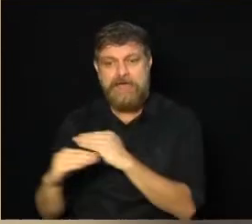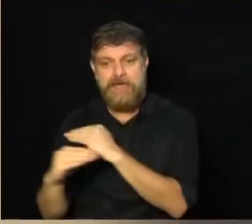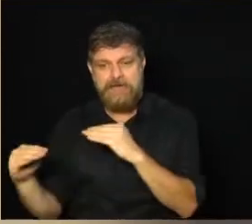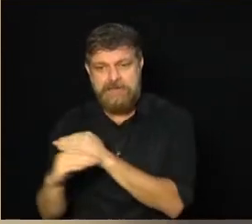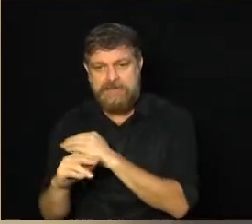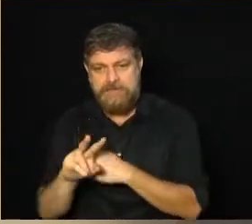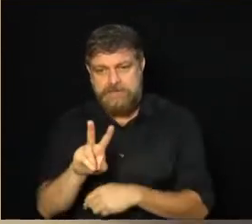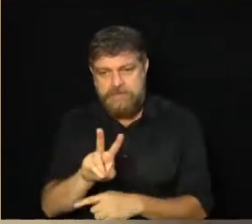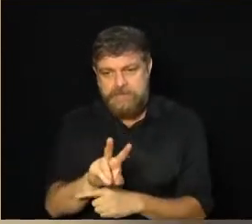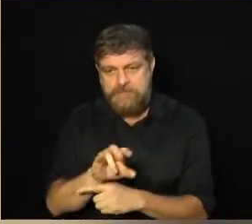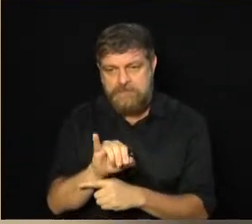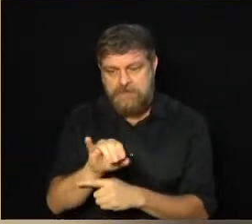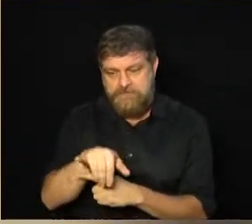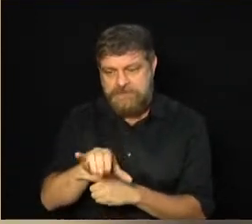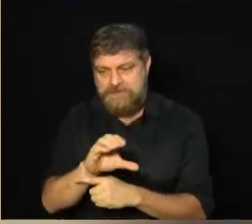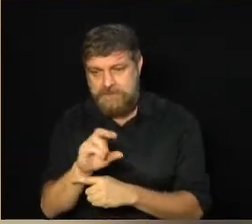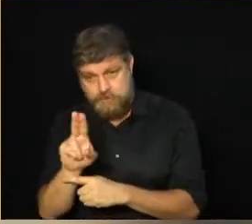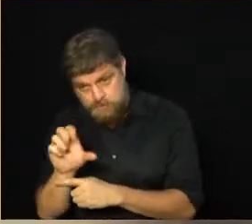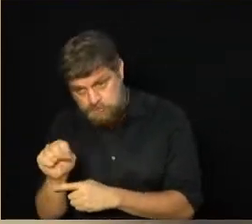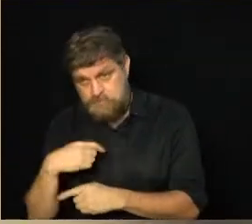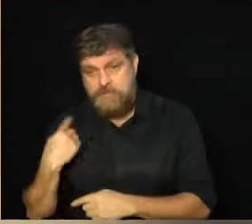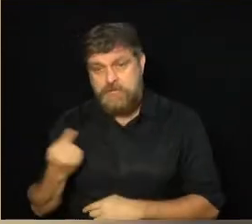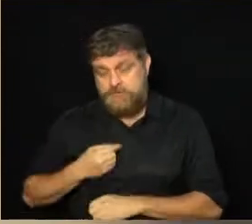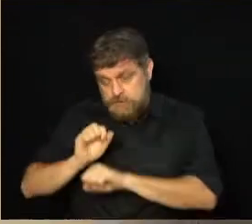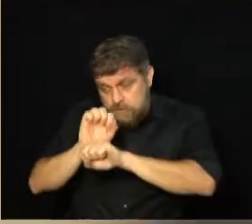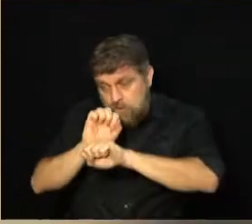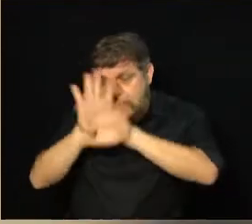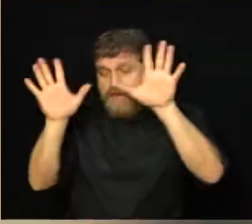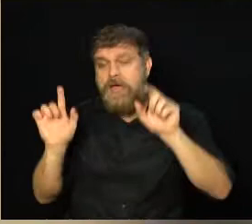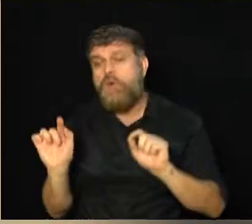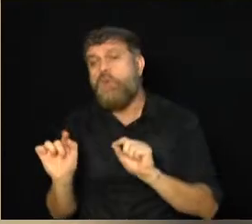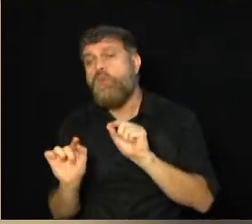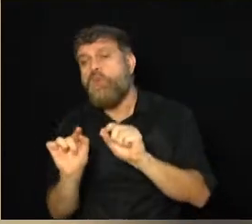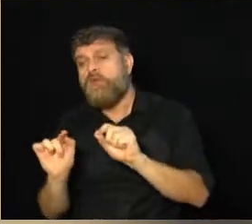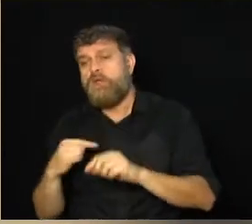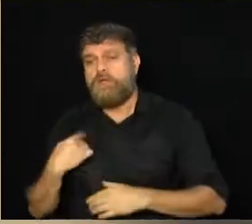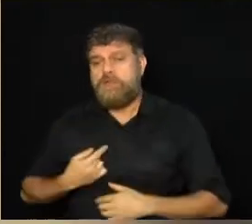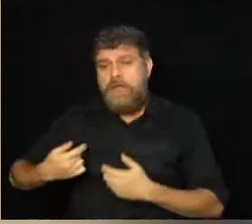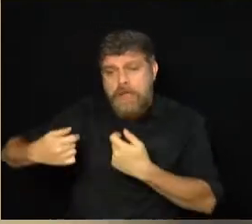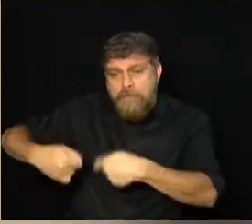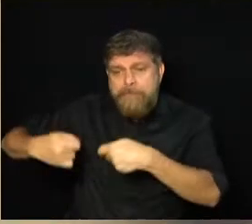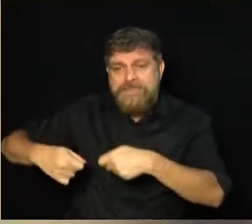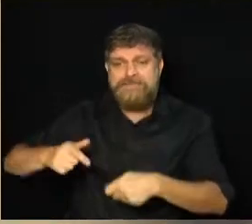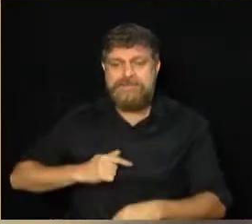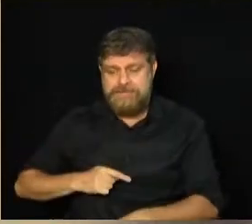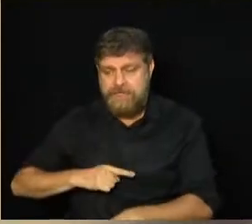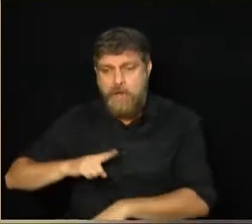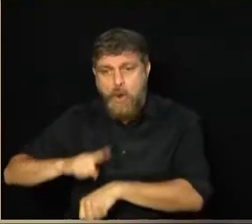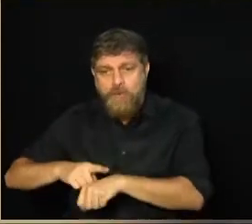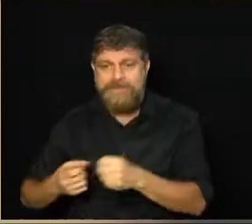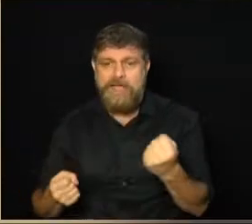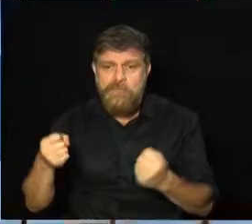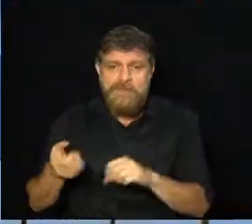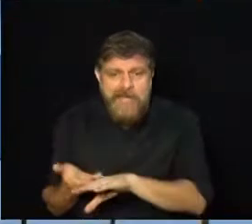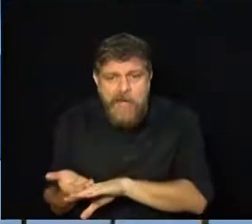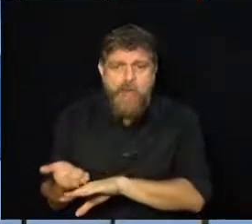Vinícius, nós deixamos bem claro que precisa aumentar a vida útil do veículo.